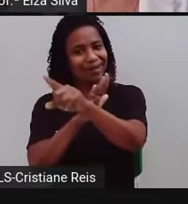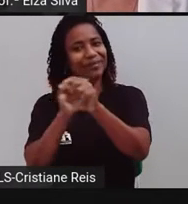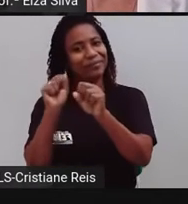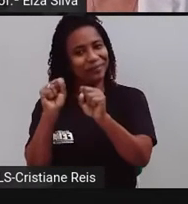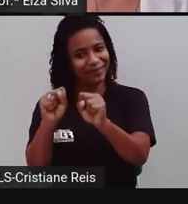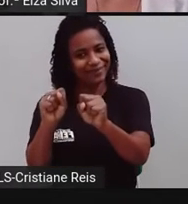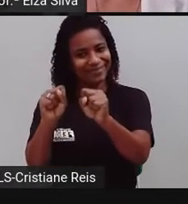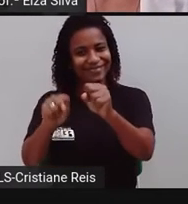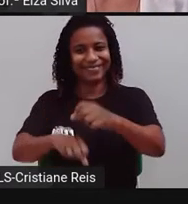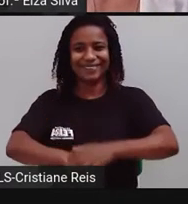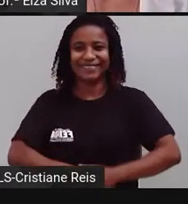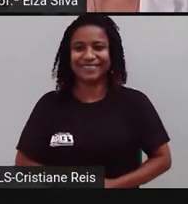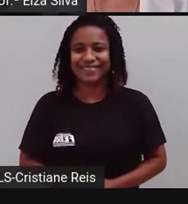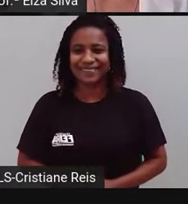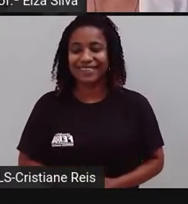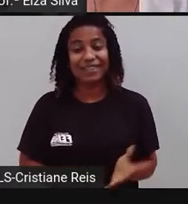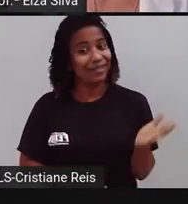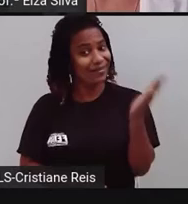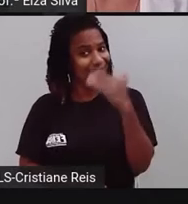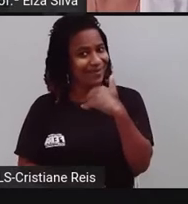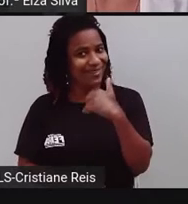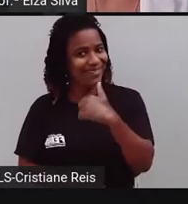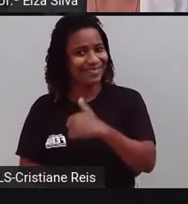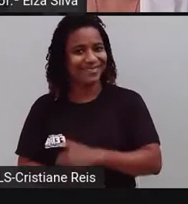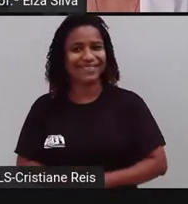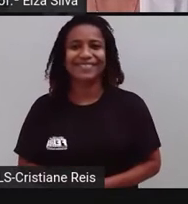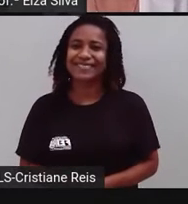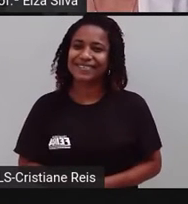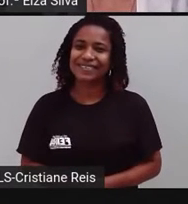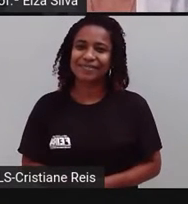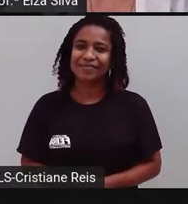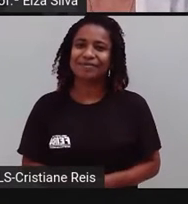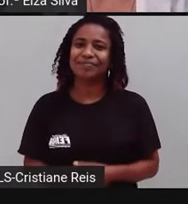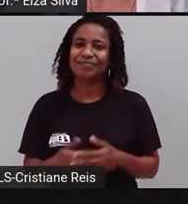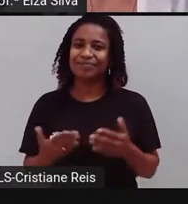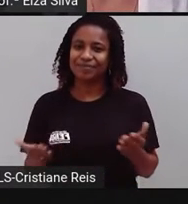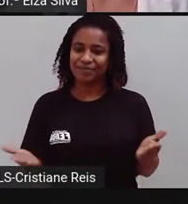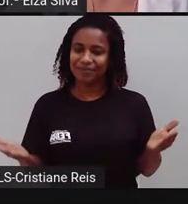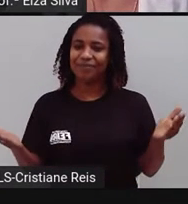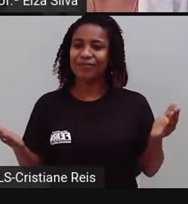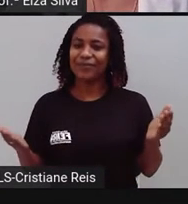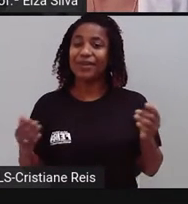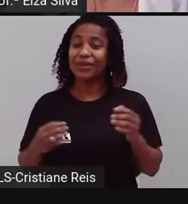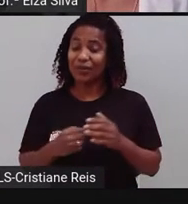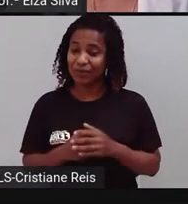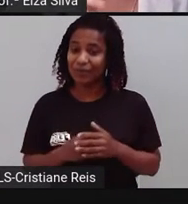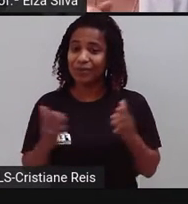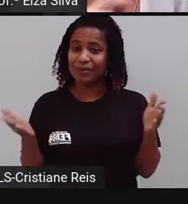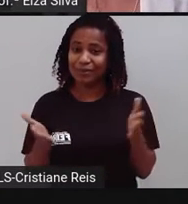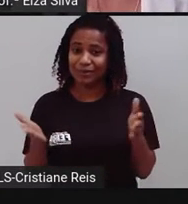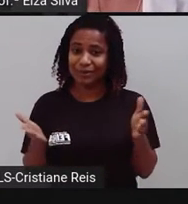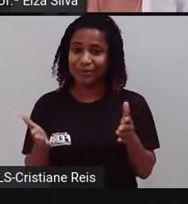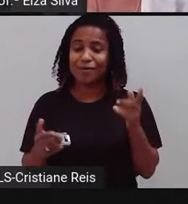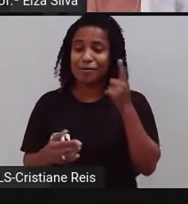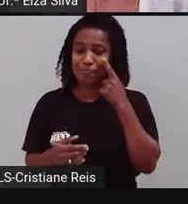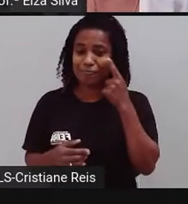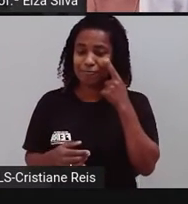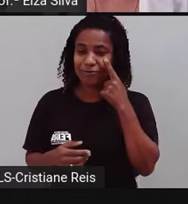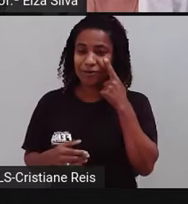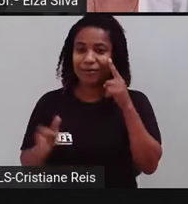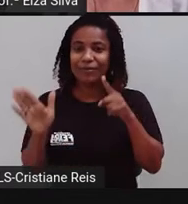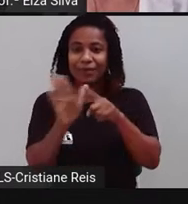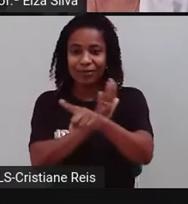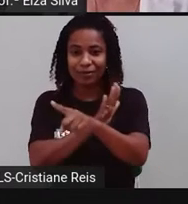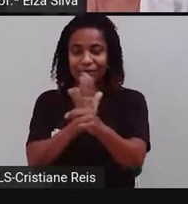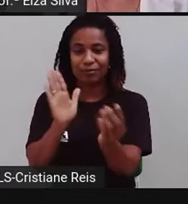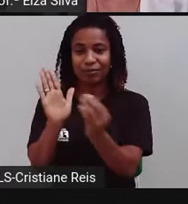Ok? Let's go, student's. Então, para começar o nosso encontro de hoje, anote essa pergunta